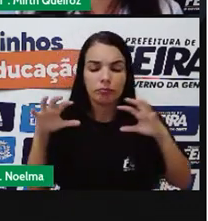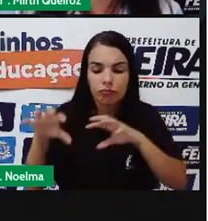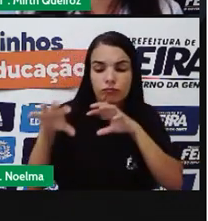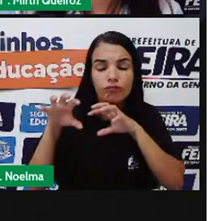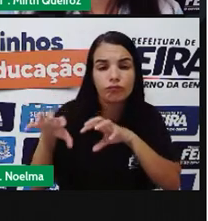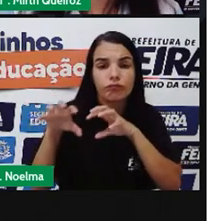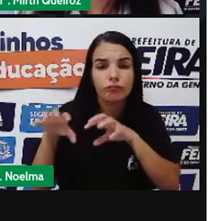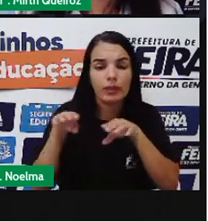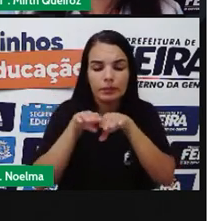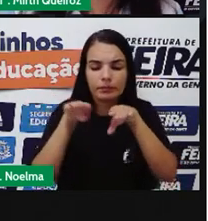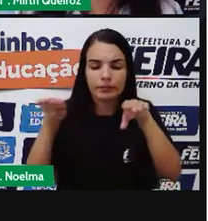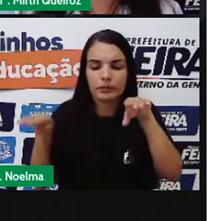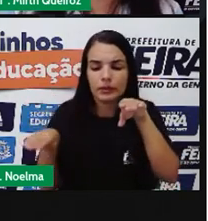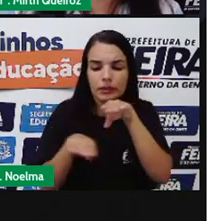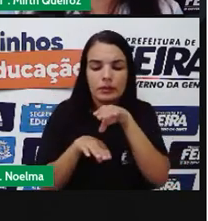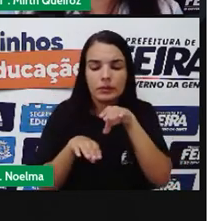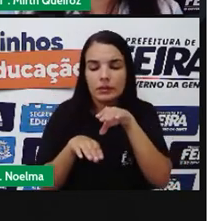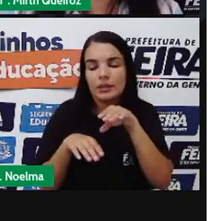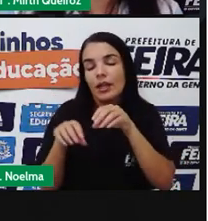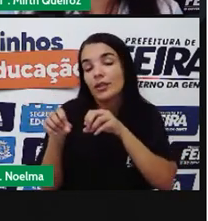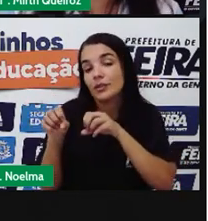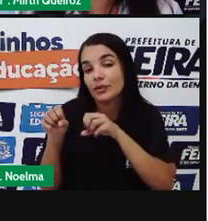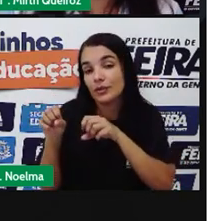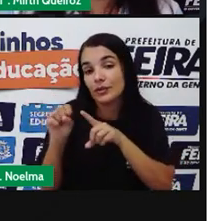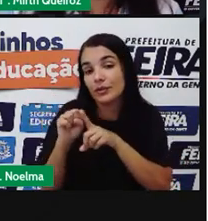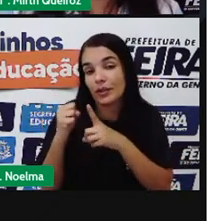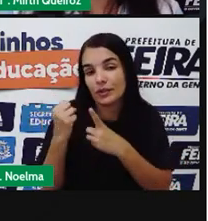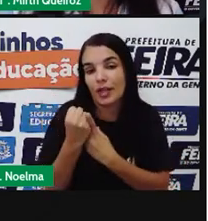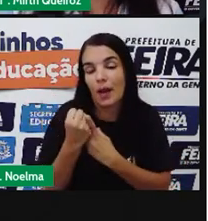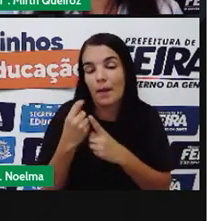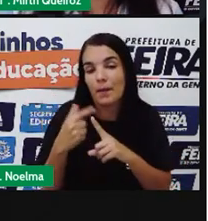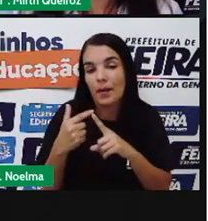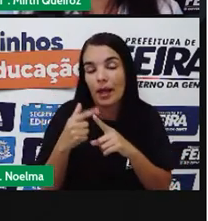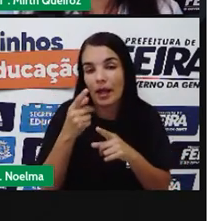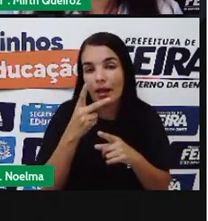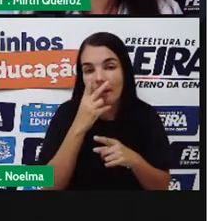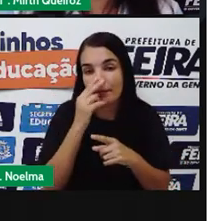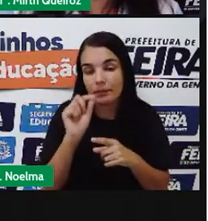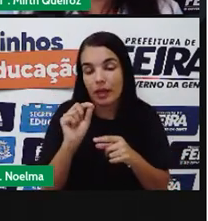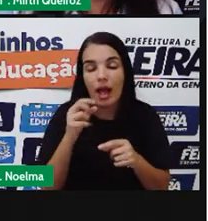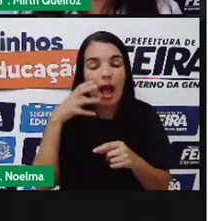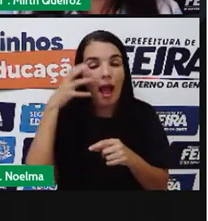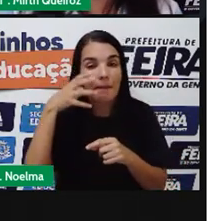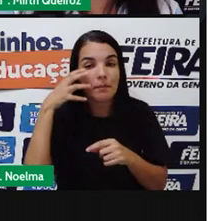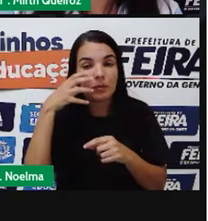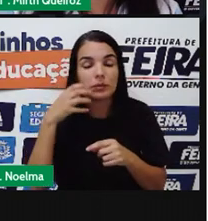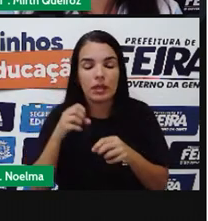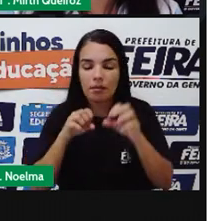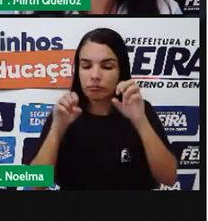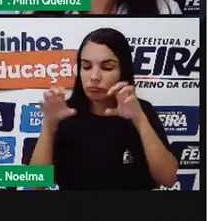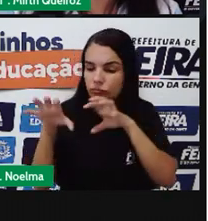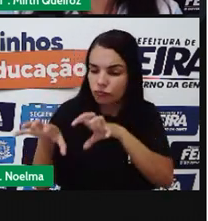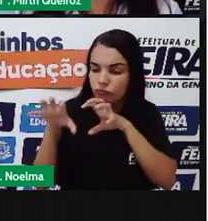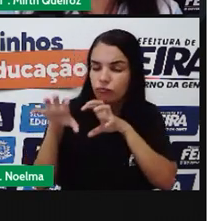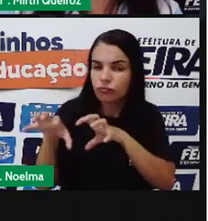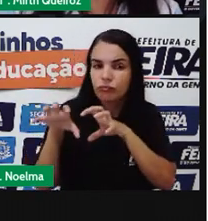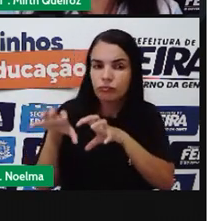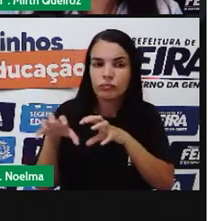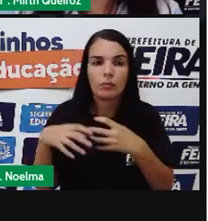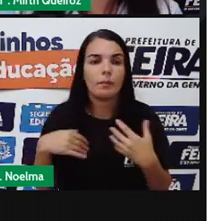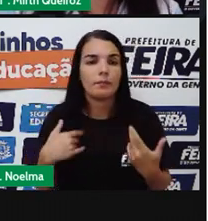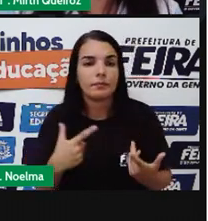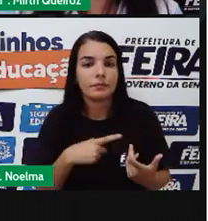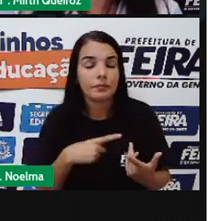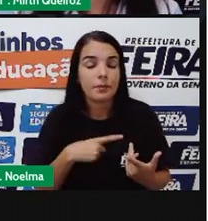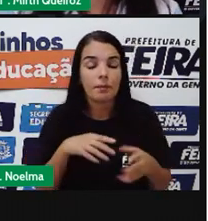social A própria música Vai ressaltar aí um pouquinho O preconceito Ele influencia na desigualdade social Porque a gente